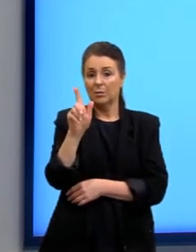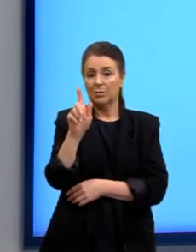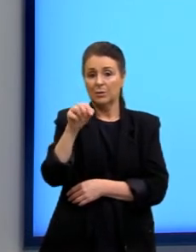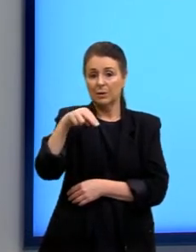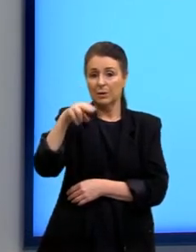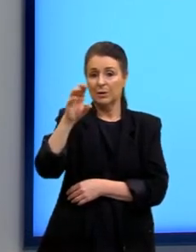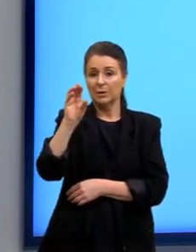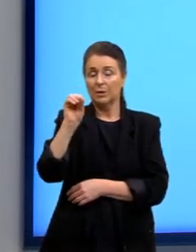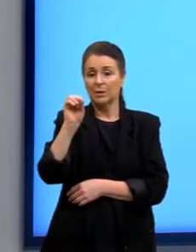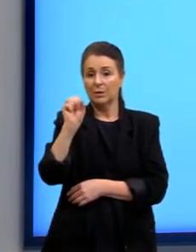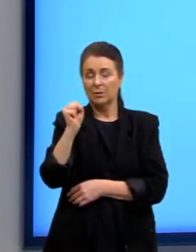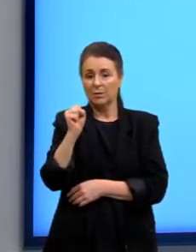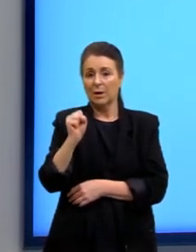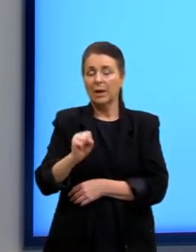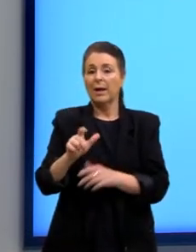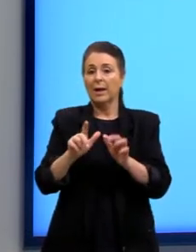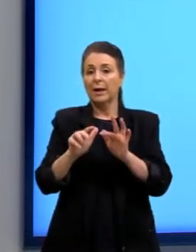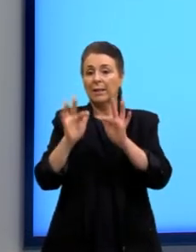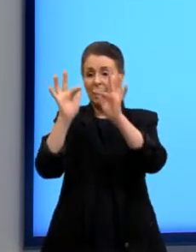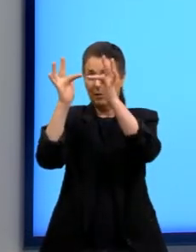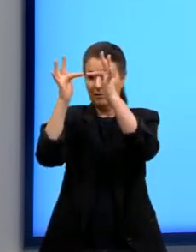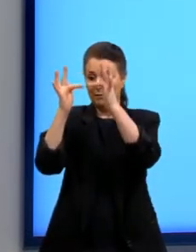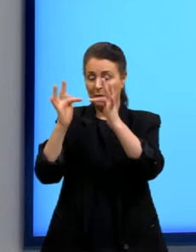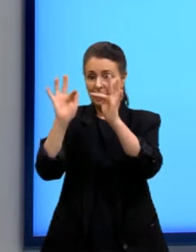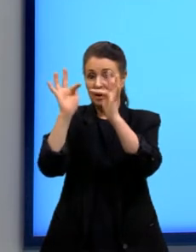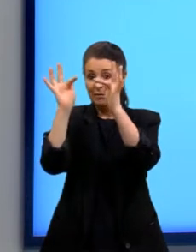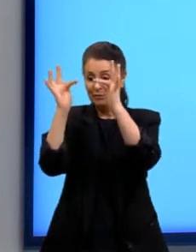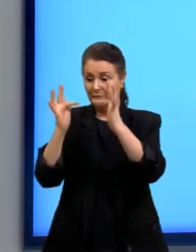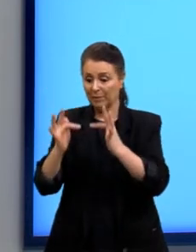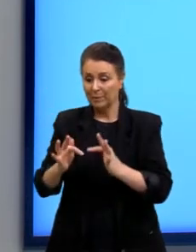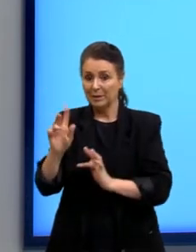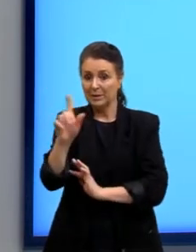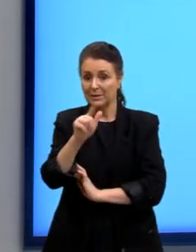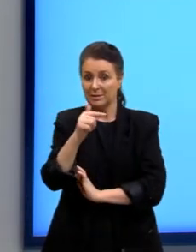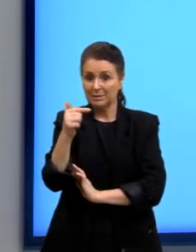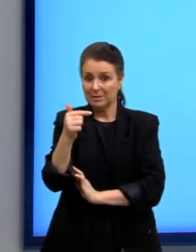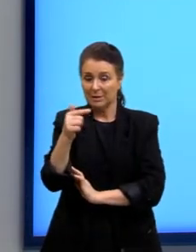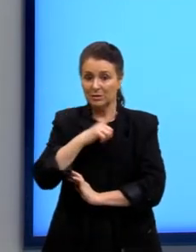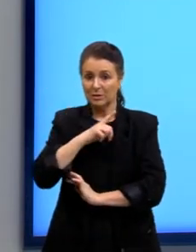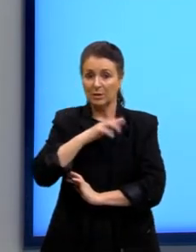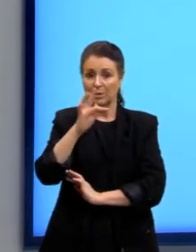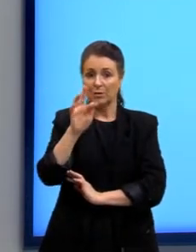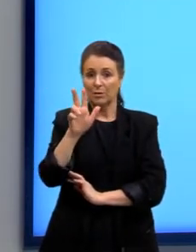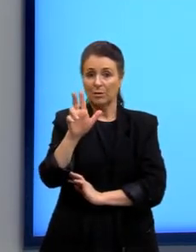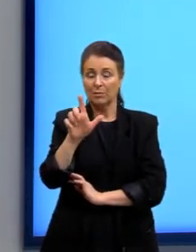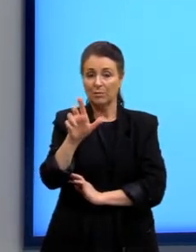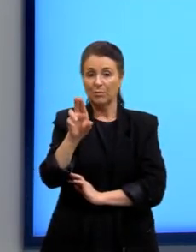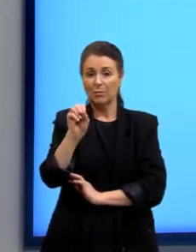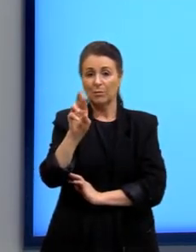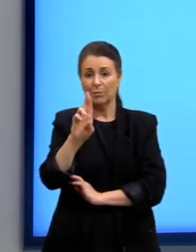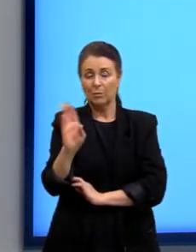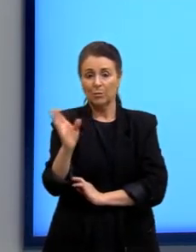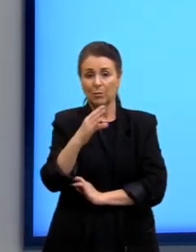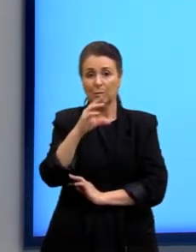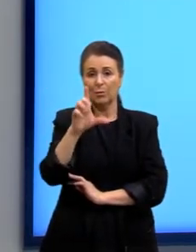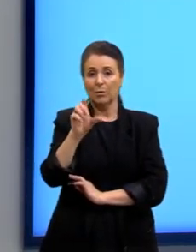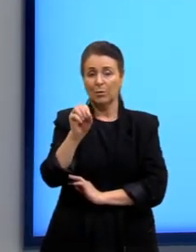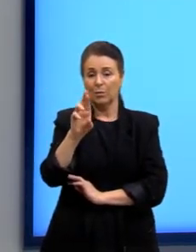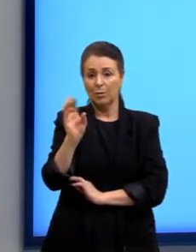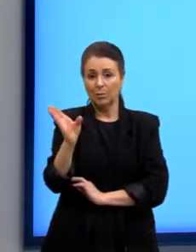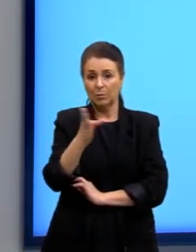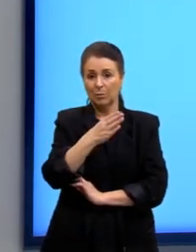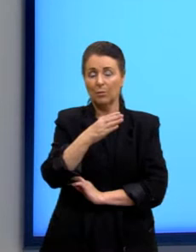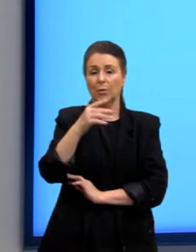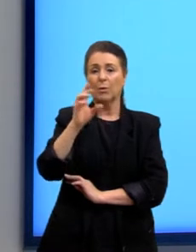família 17, da tabela periódica do grupo 17, onde eu vou ter o flúor, o cloro, o bromo, o